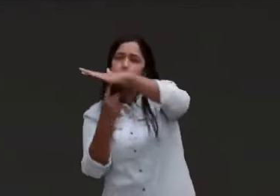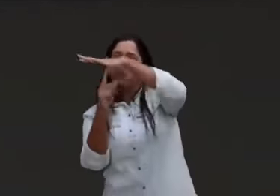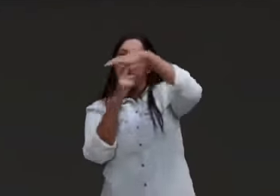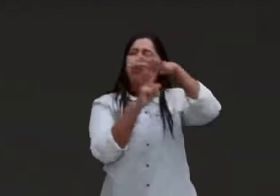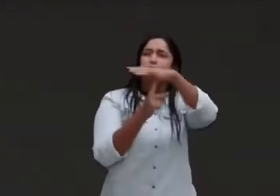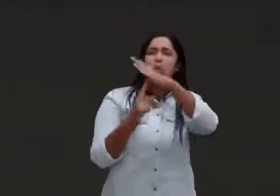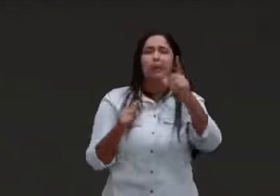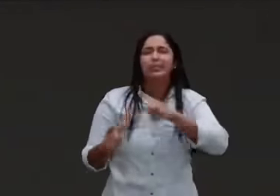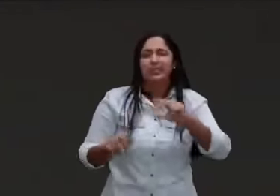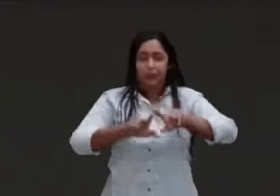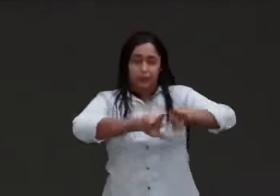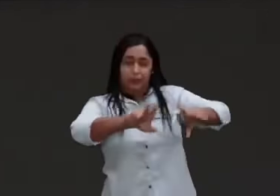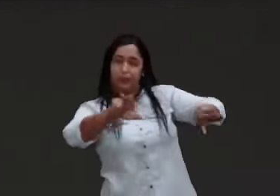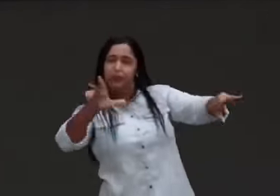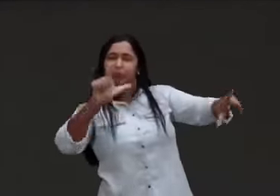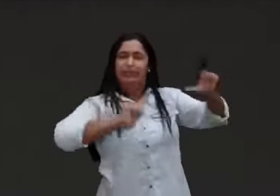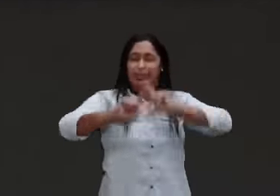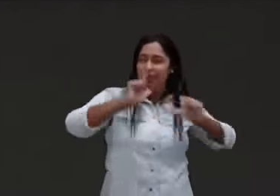paixão por Deus,